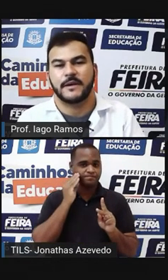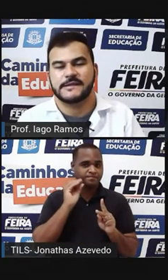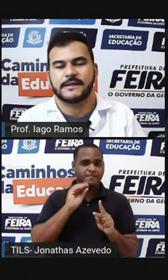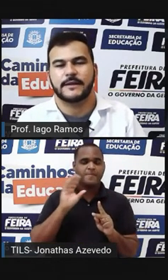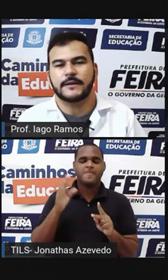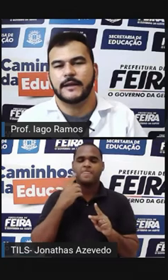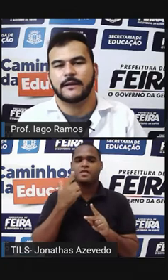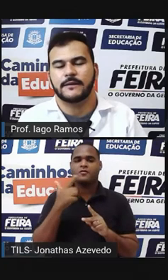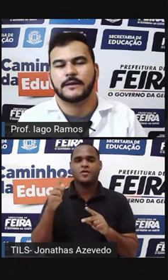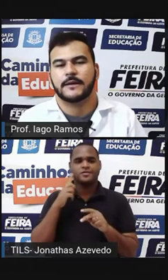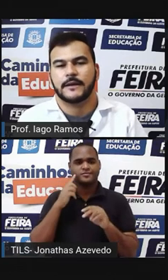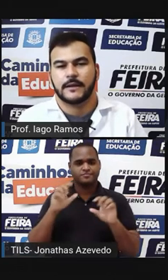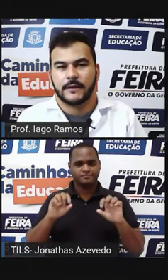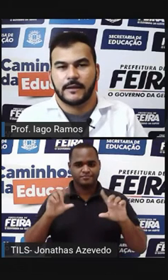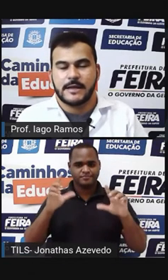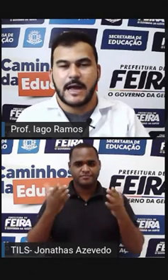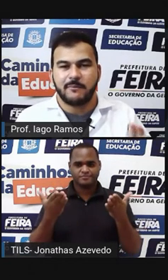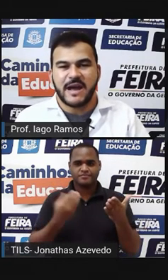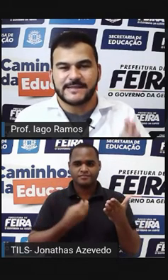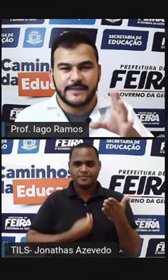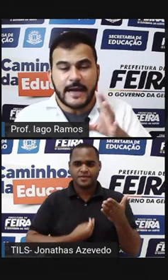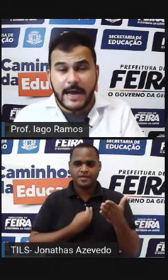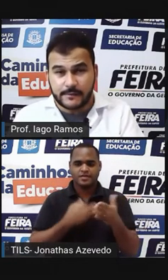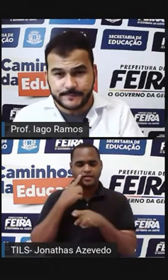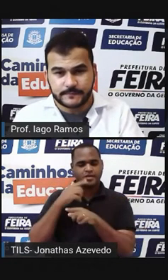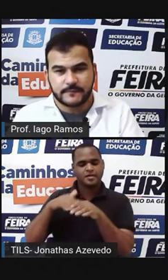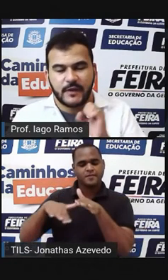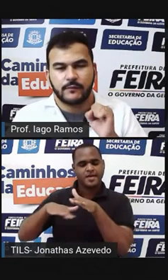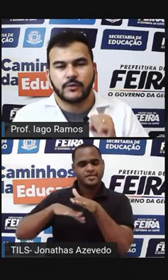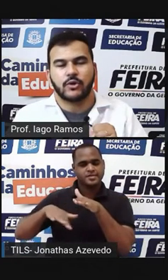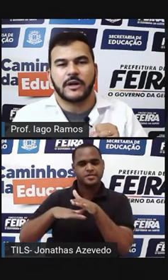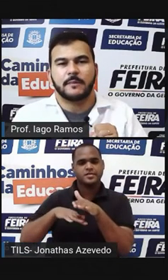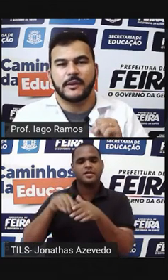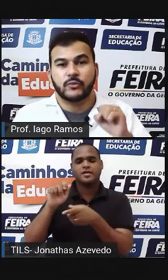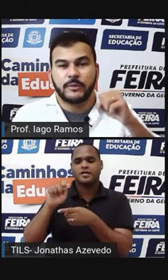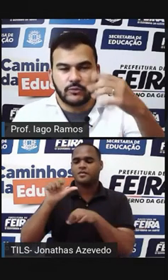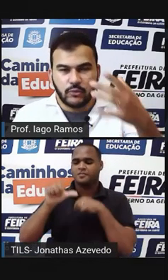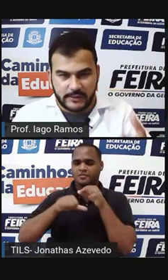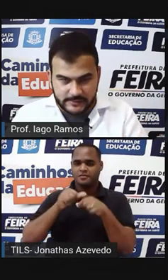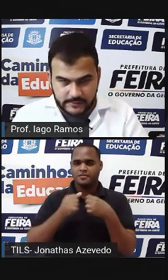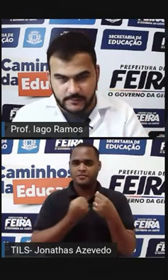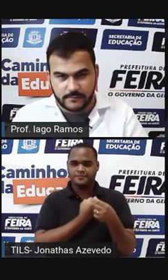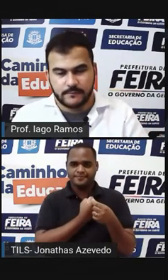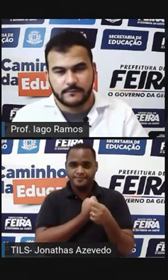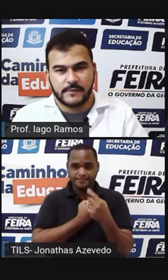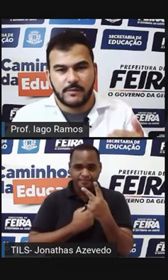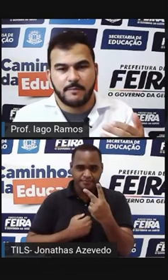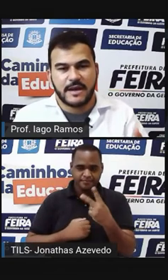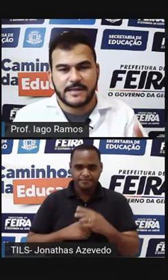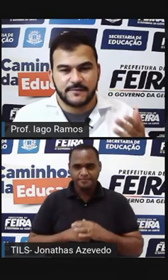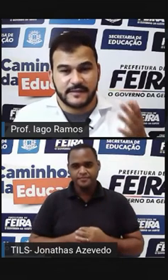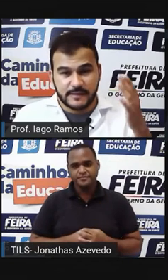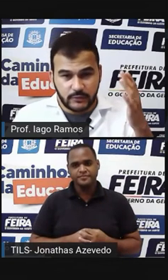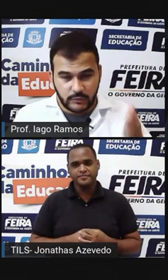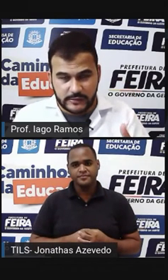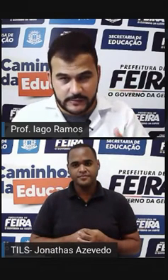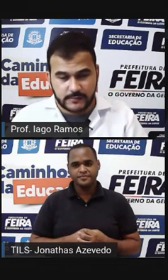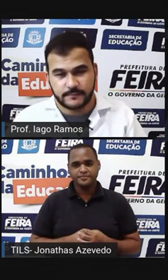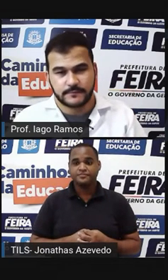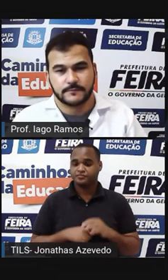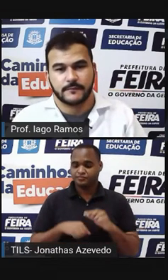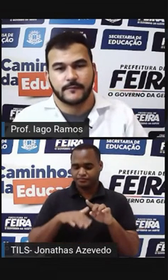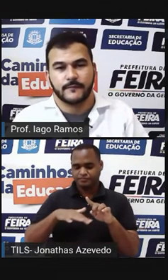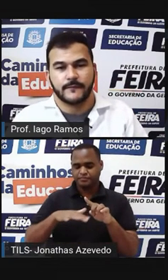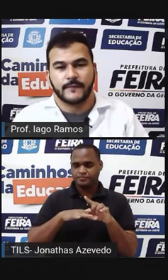Vai aparecer aí na tela A base A Eu vou trocar pelo número 2 Então a base vai ser 2